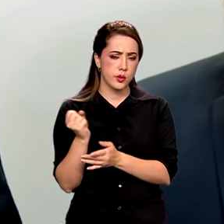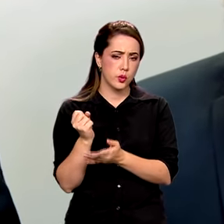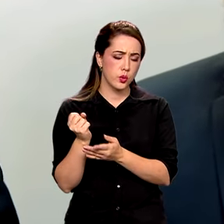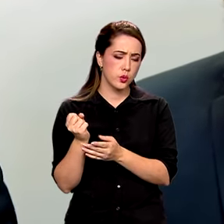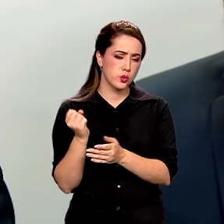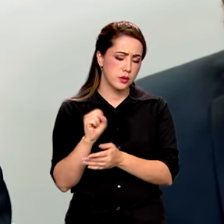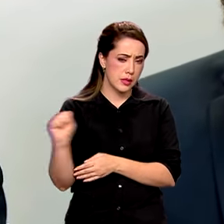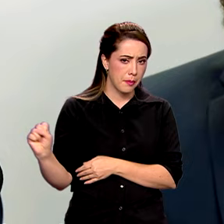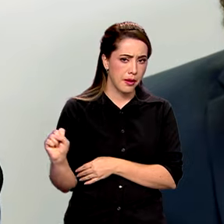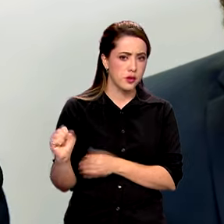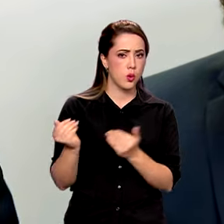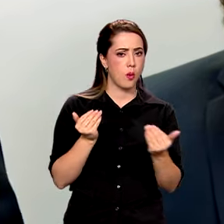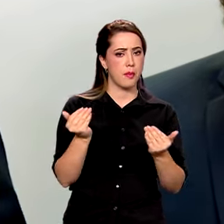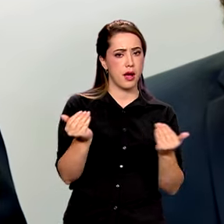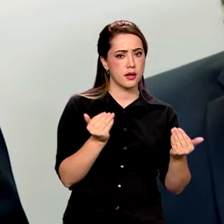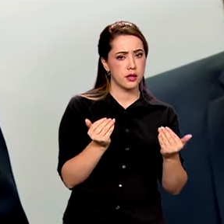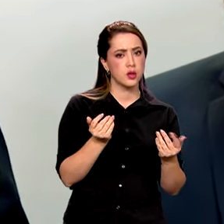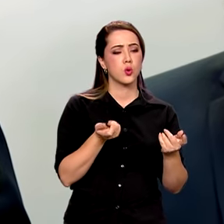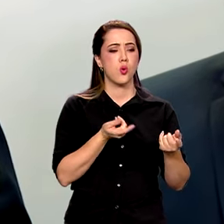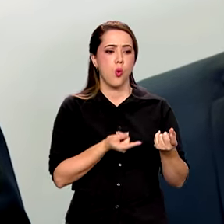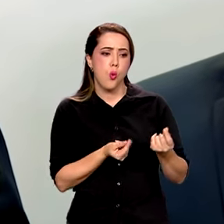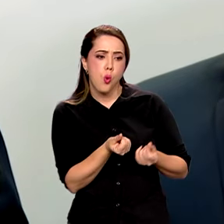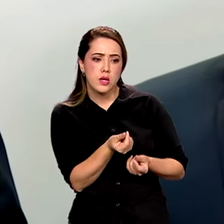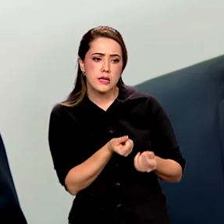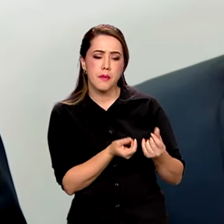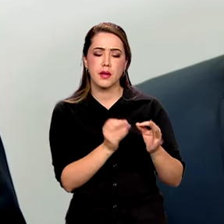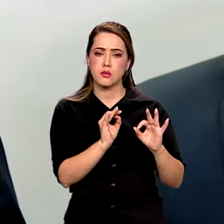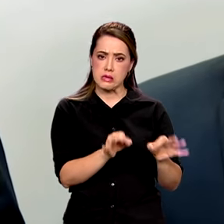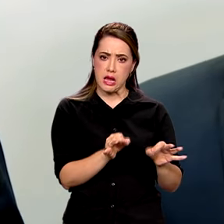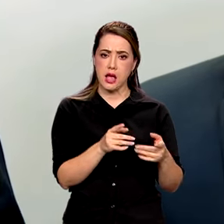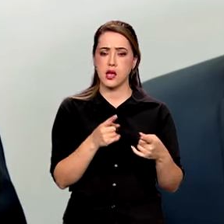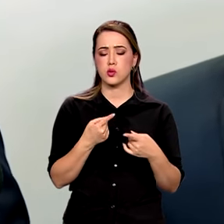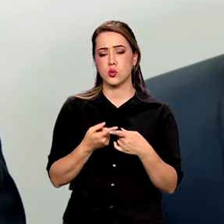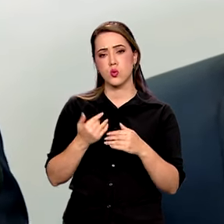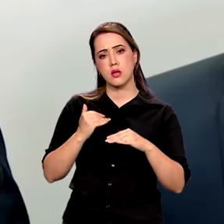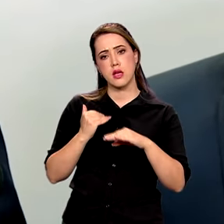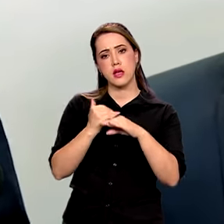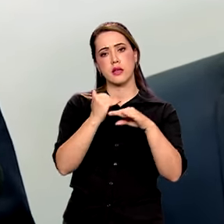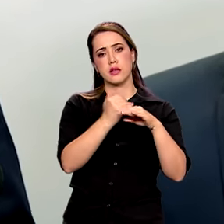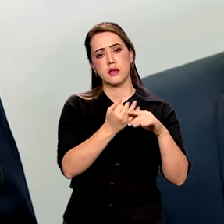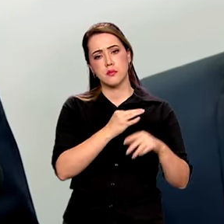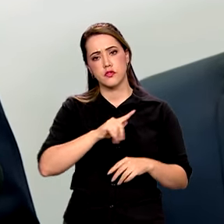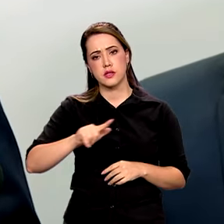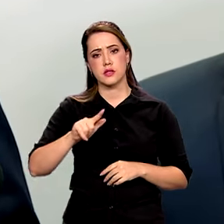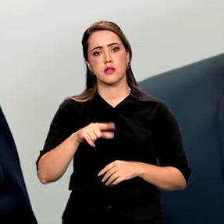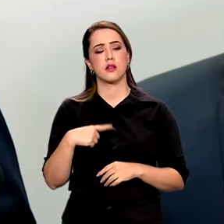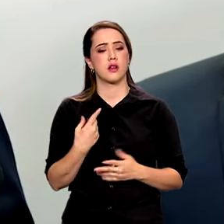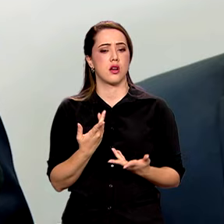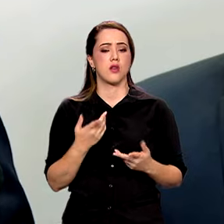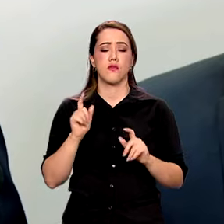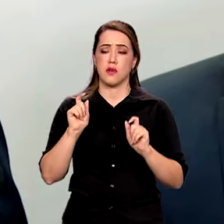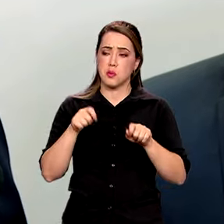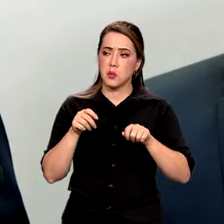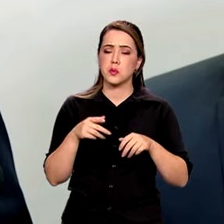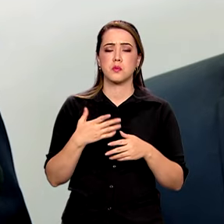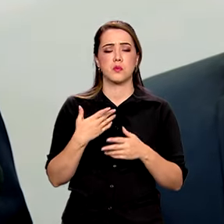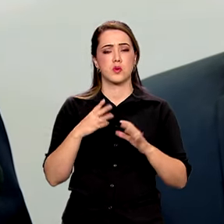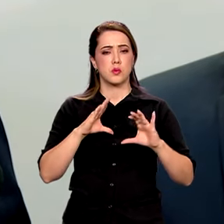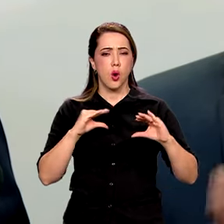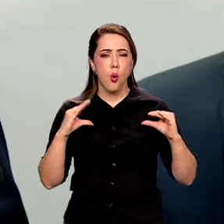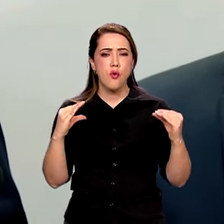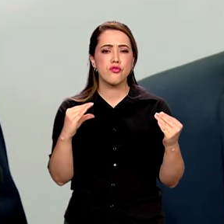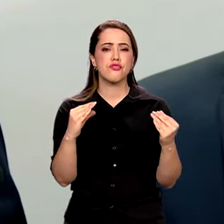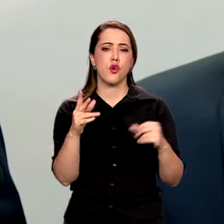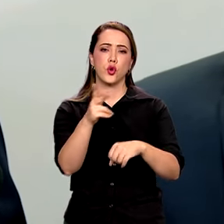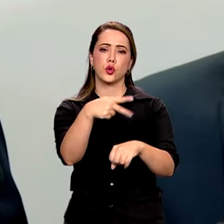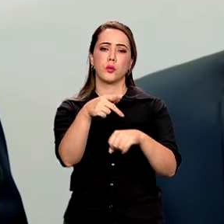e com as medidas de equilíbrio fiscal anunciadas, que efetivamente vão dar um conforto para o país voltar a